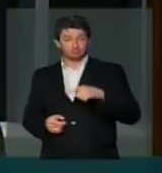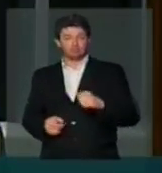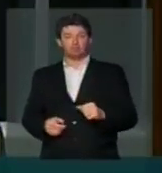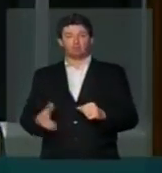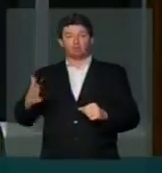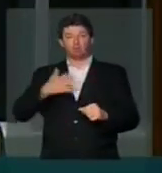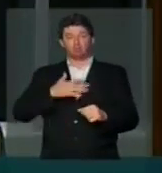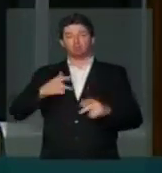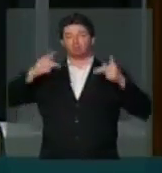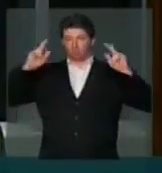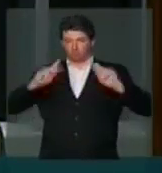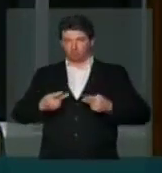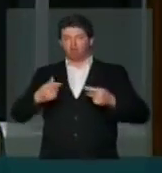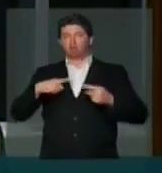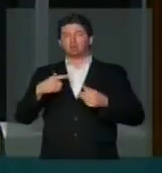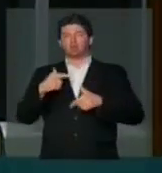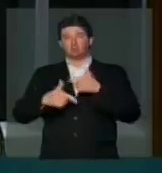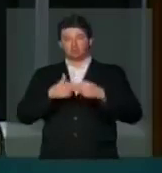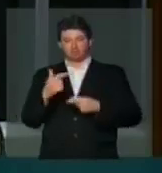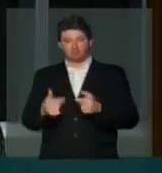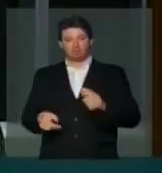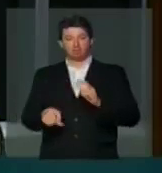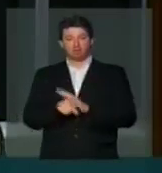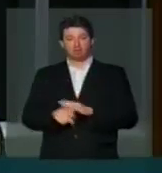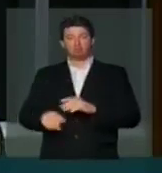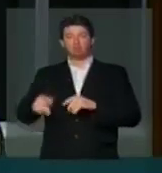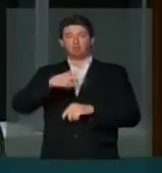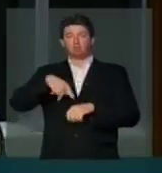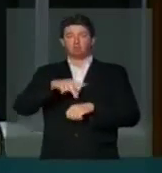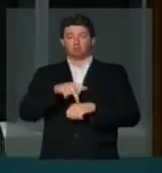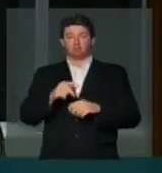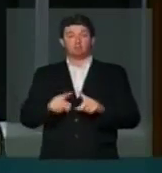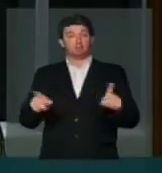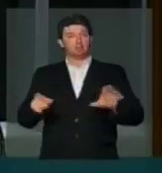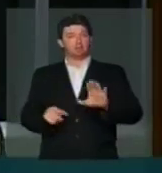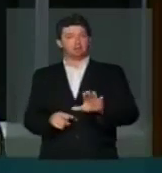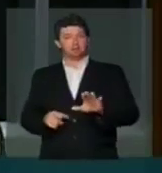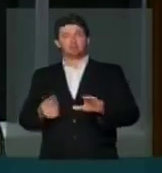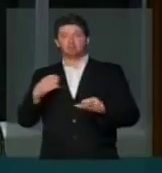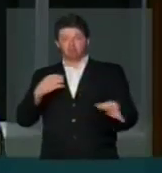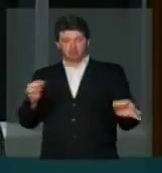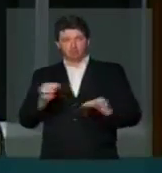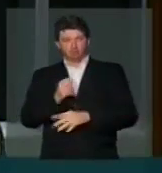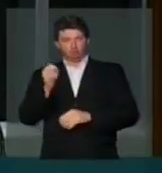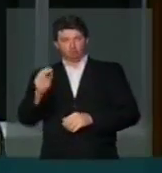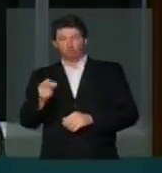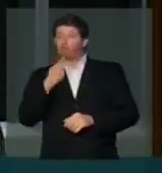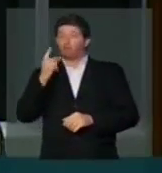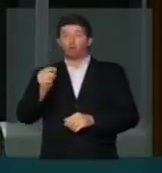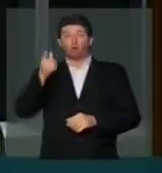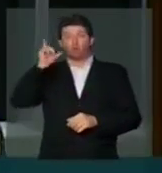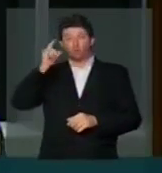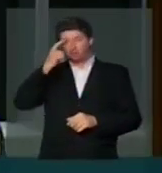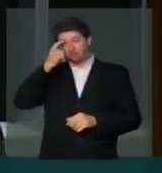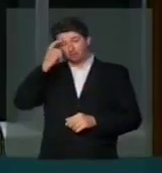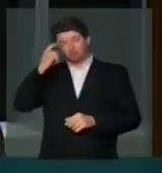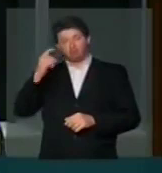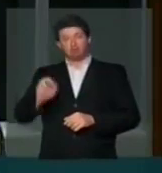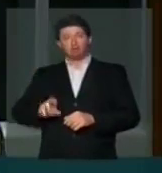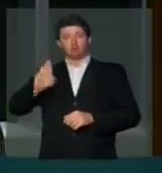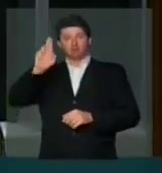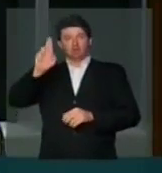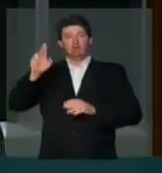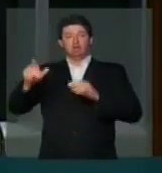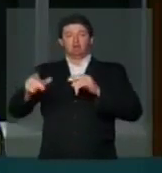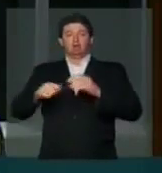meu reconhecimento à ação do Estado brasileiro. Agora, quero concluir, presidente, dizendo que ontem, representando